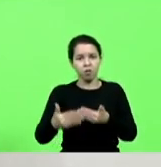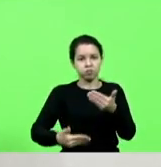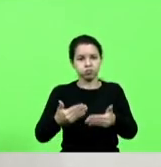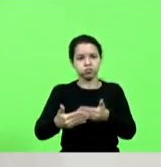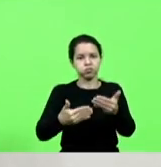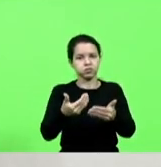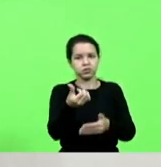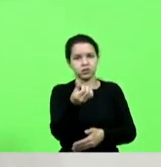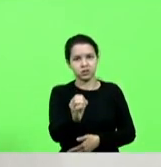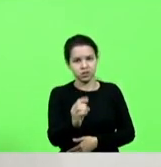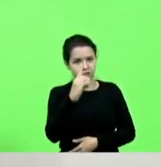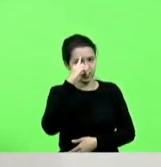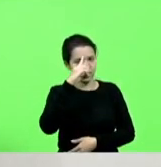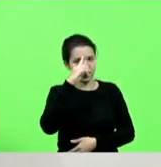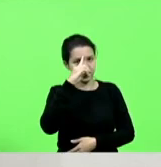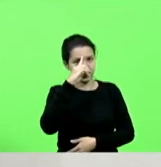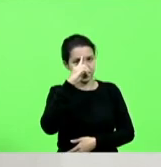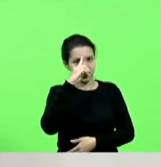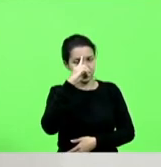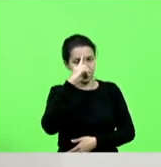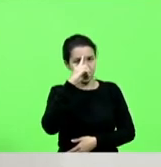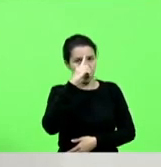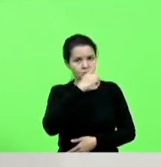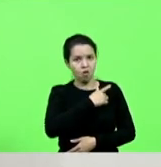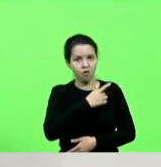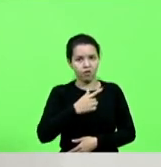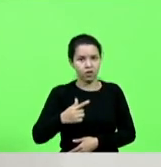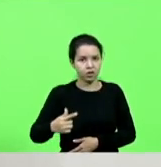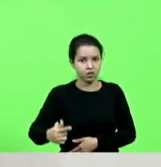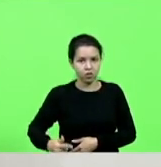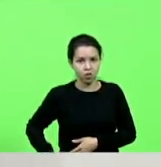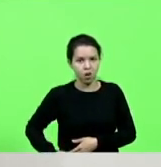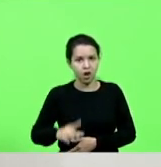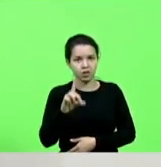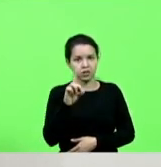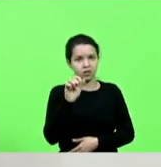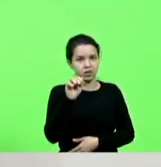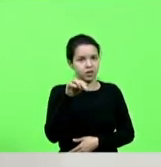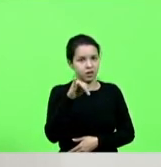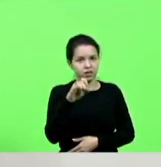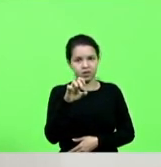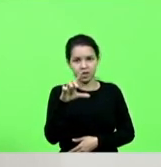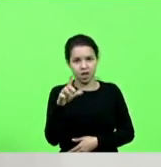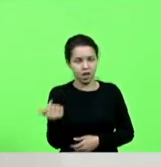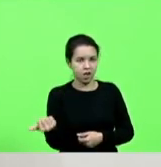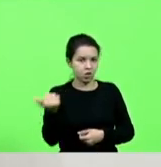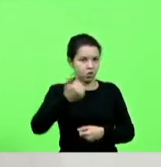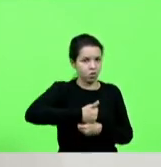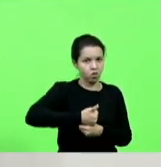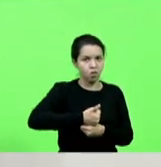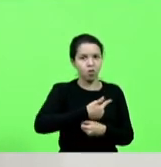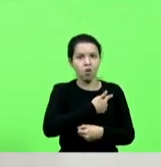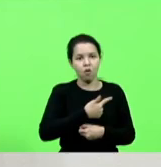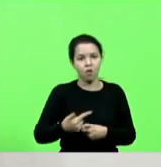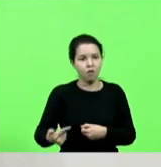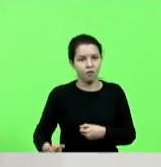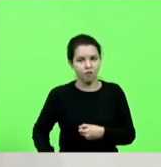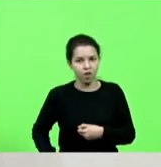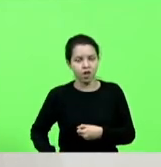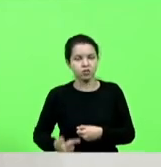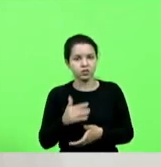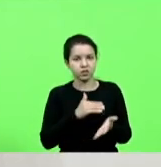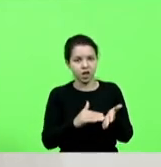a que a governadora Daniela assumiu o governo e a gente colocou como como secretário de